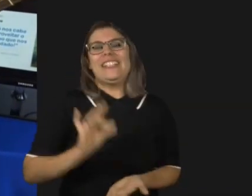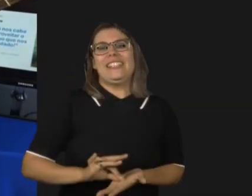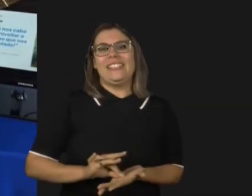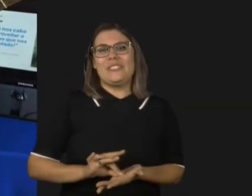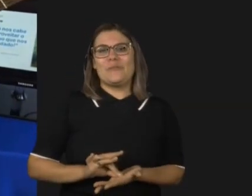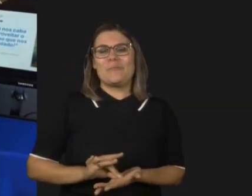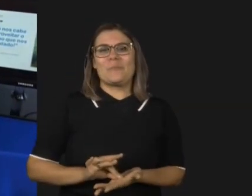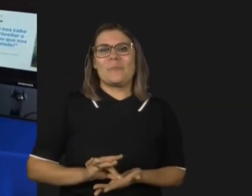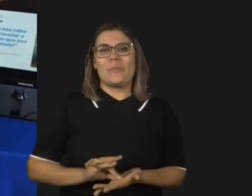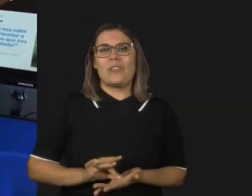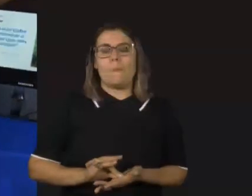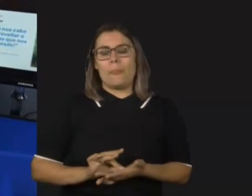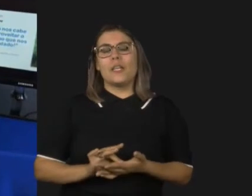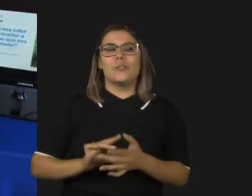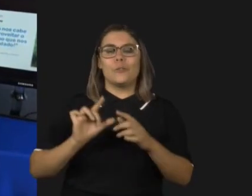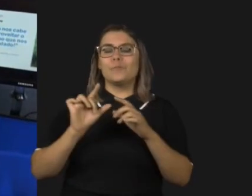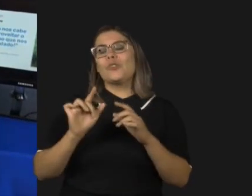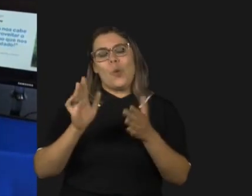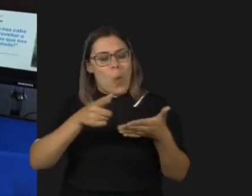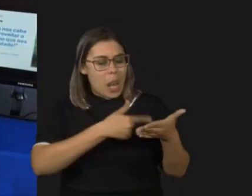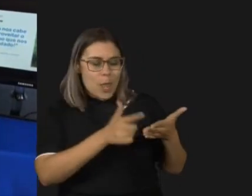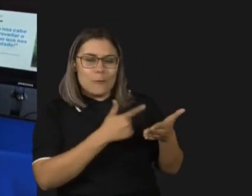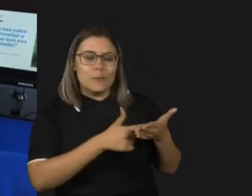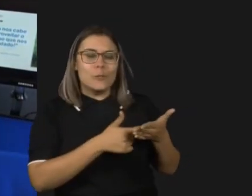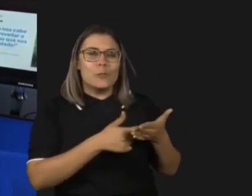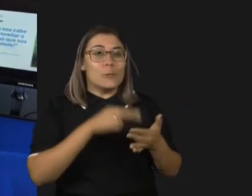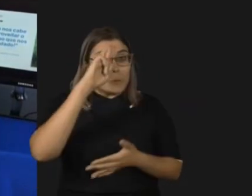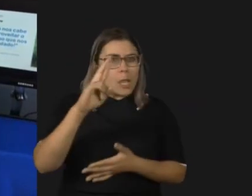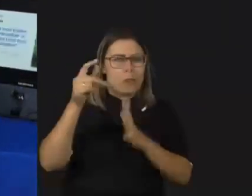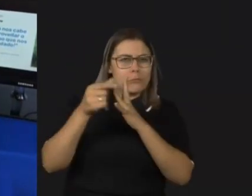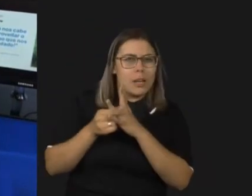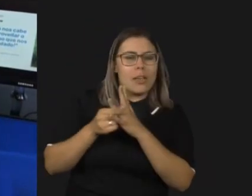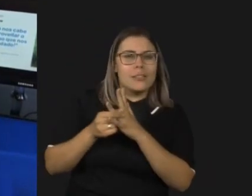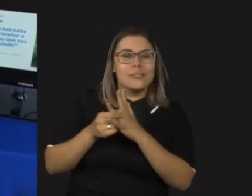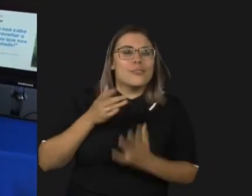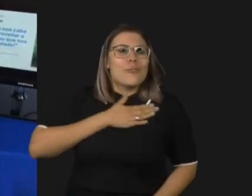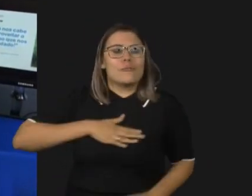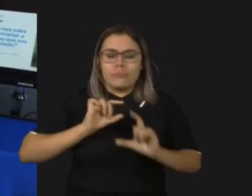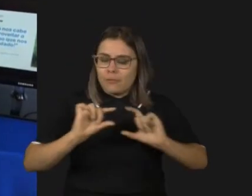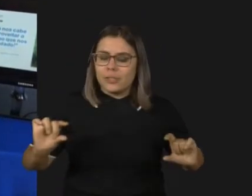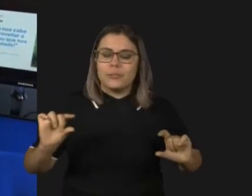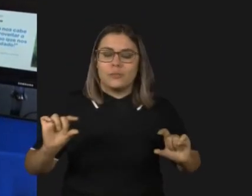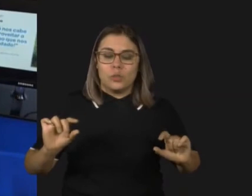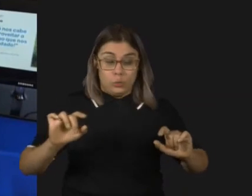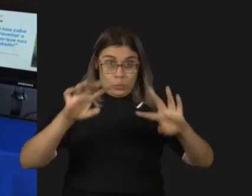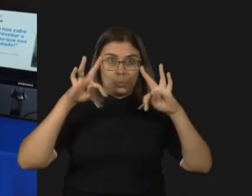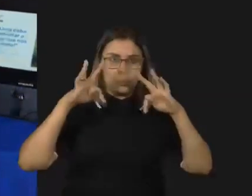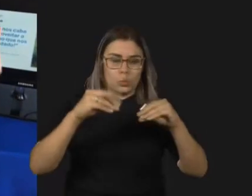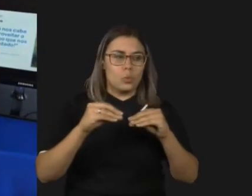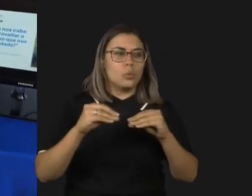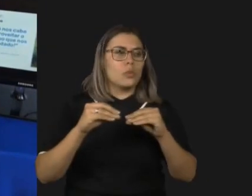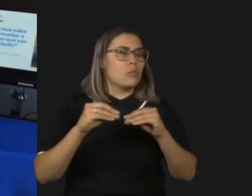livro O Senhor dos Anéis Que é o meu preferido Numa das passagens Mais desafiadoras Da história Todos estavam